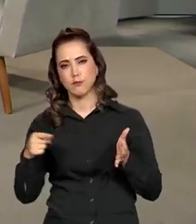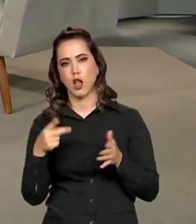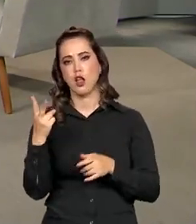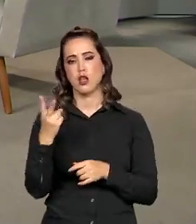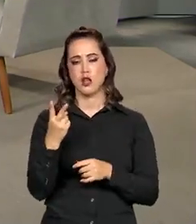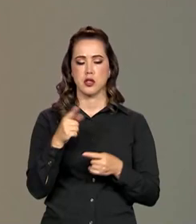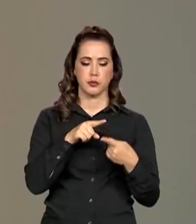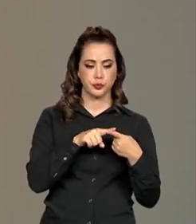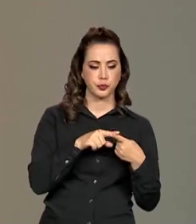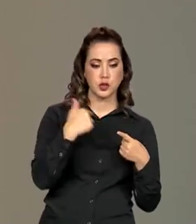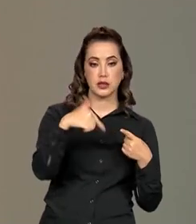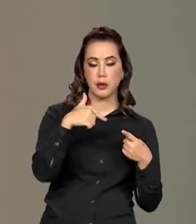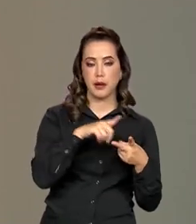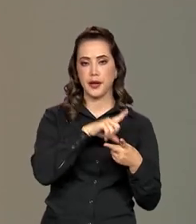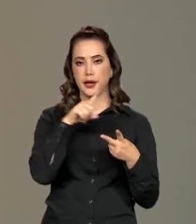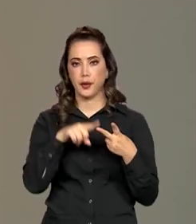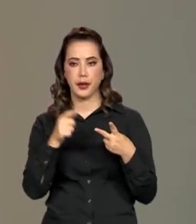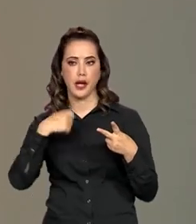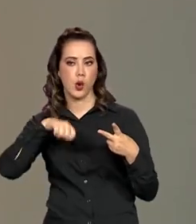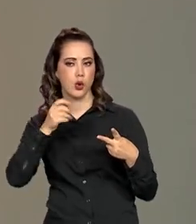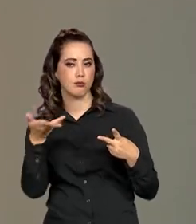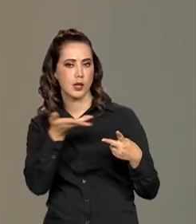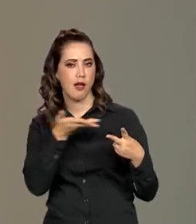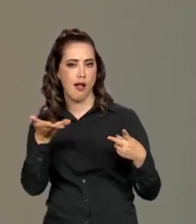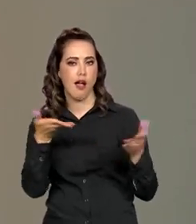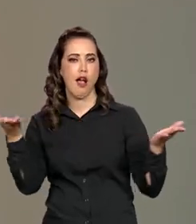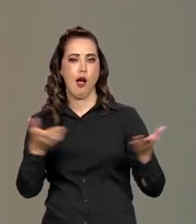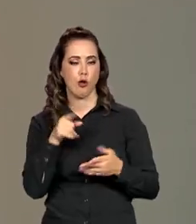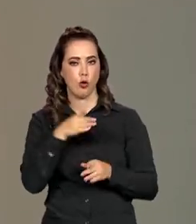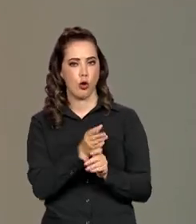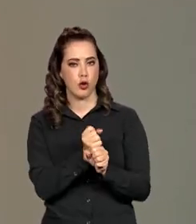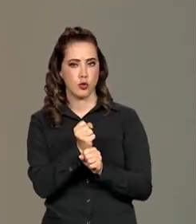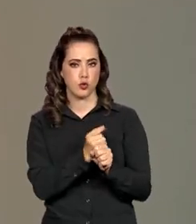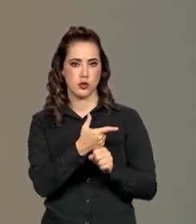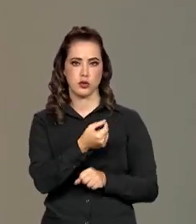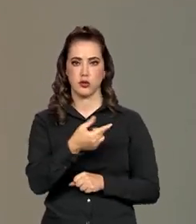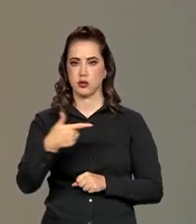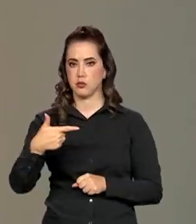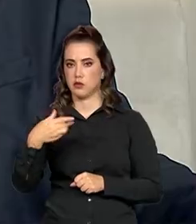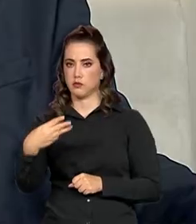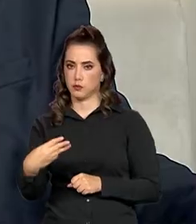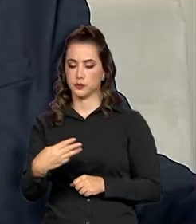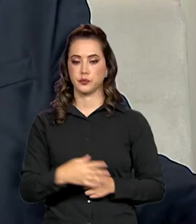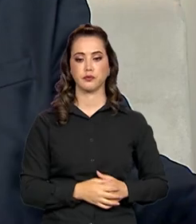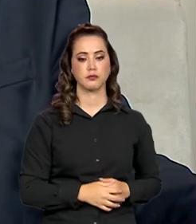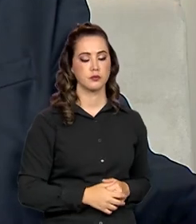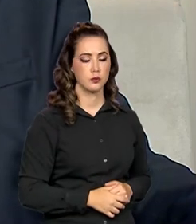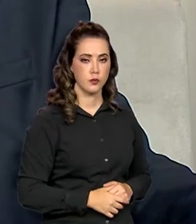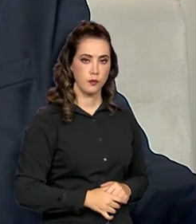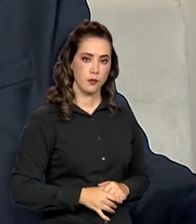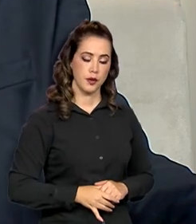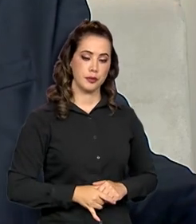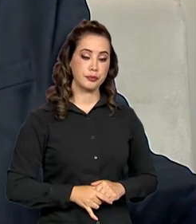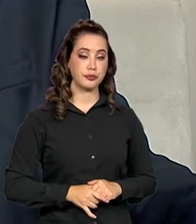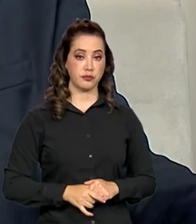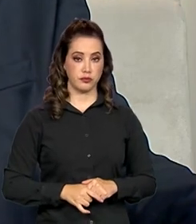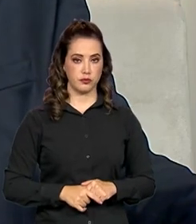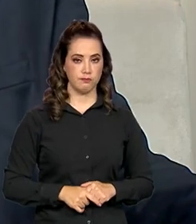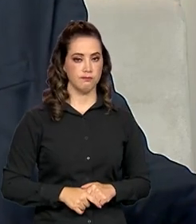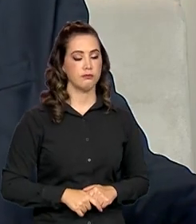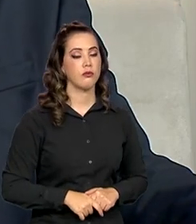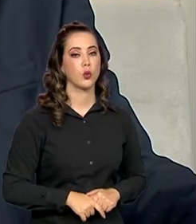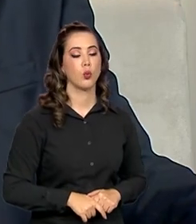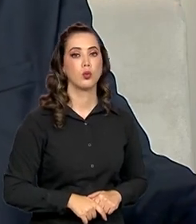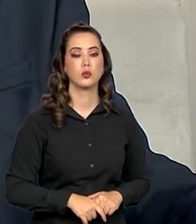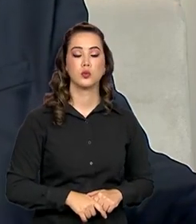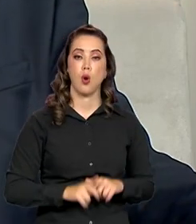dois componentes, mercado de trabalho e economia, agora em 2023? Veja, no mês de dezembro, nós